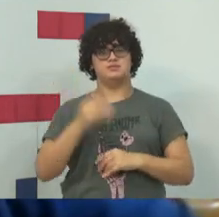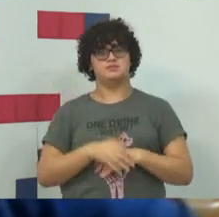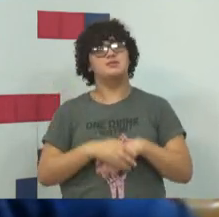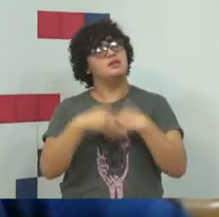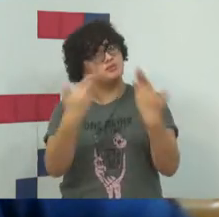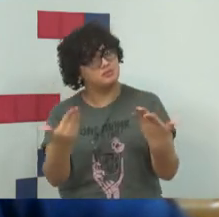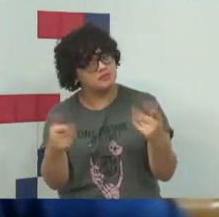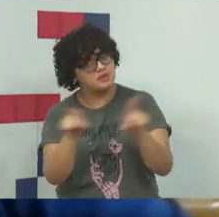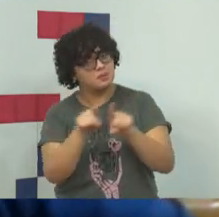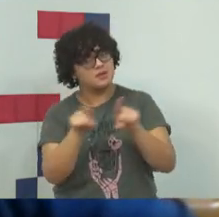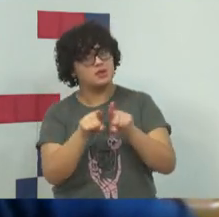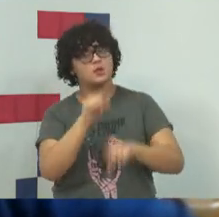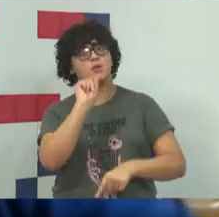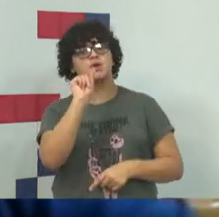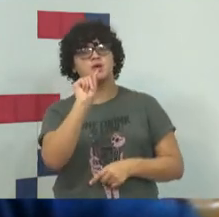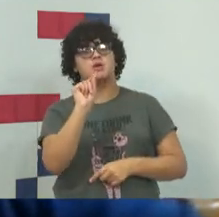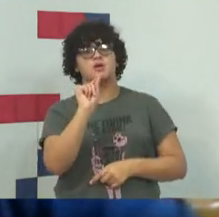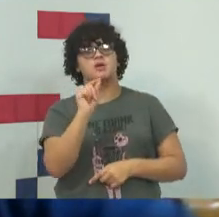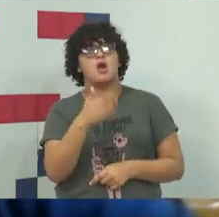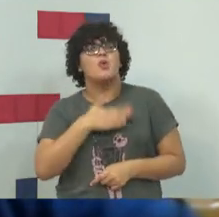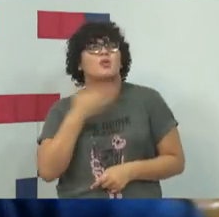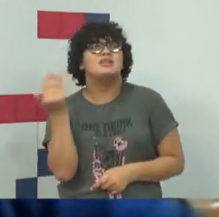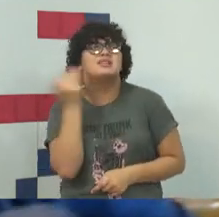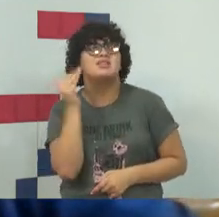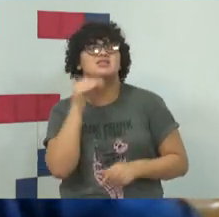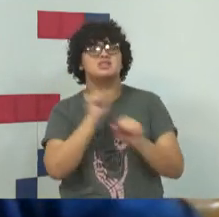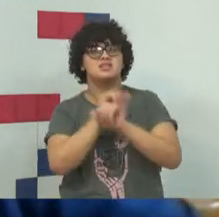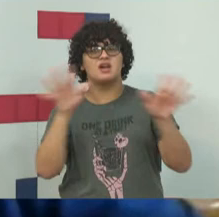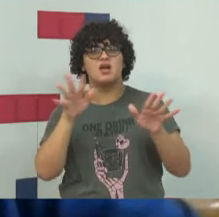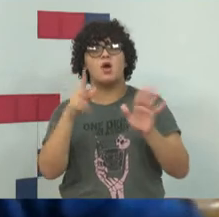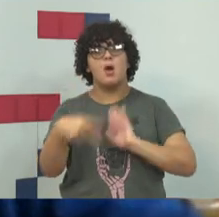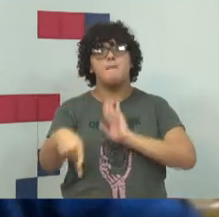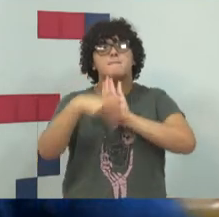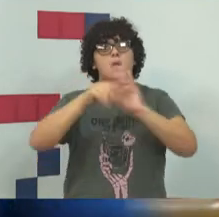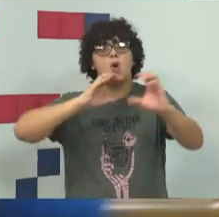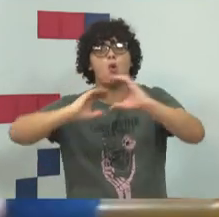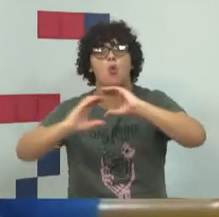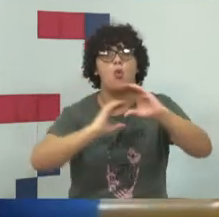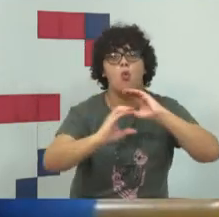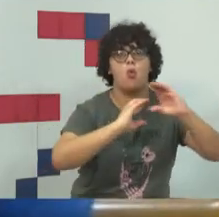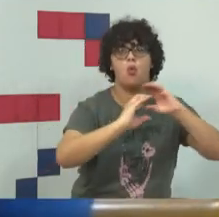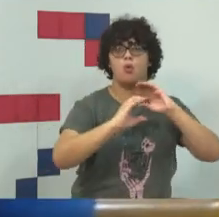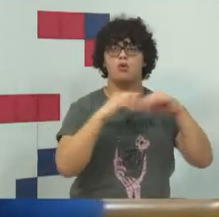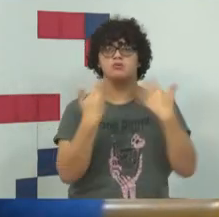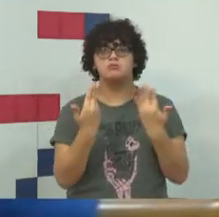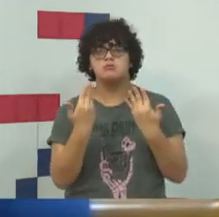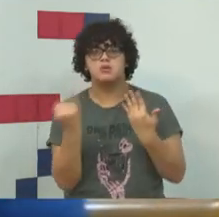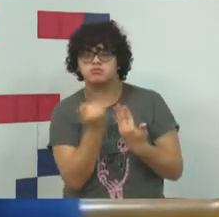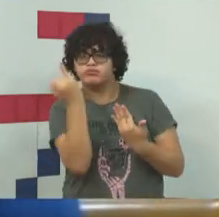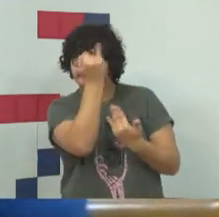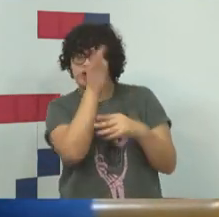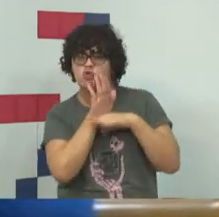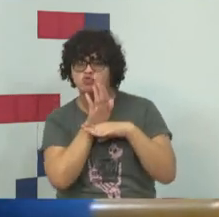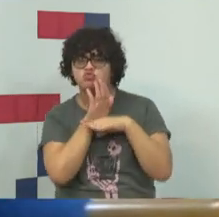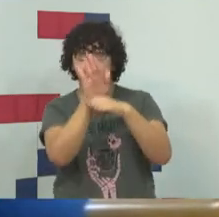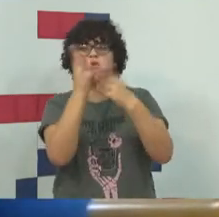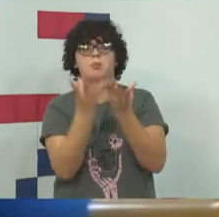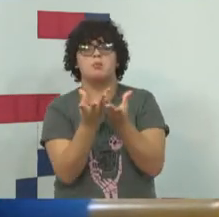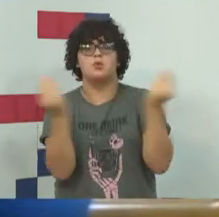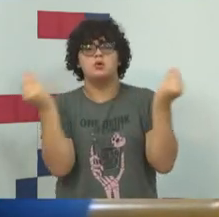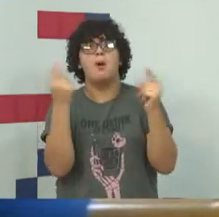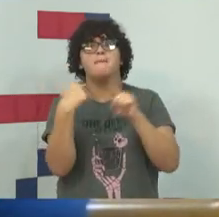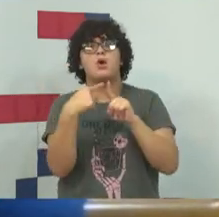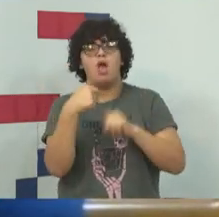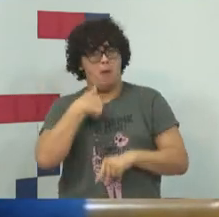Além disso, eu entendo que a própria comunicação, como eu disse, ela acaba ajudando bastante, eu